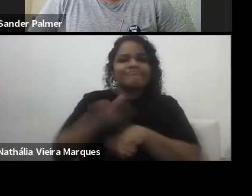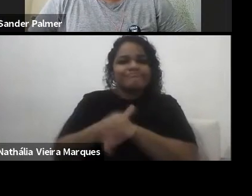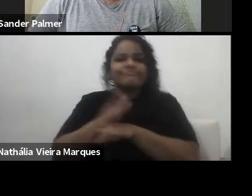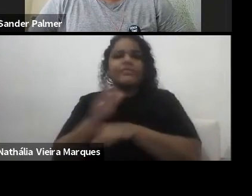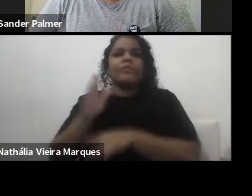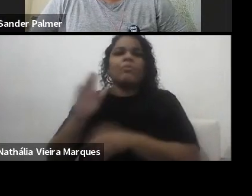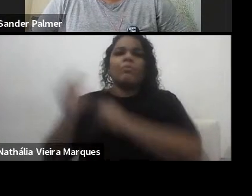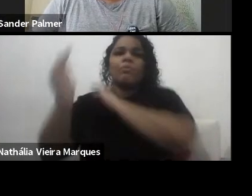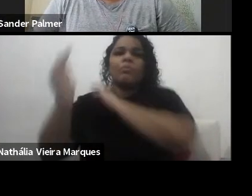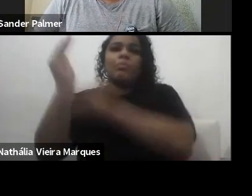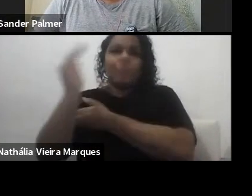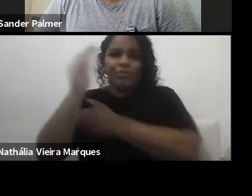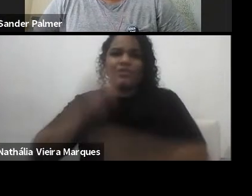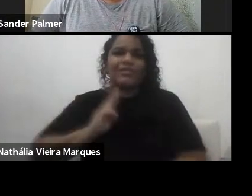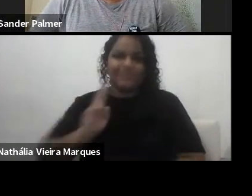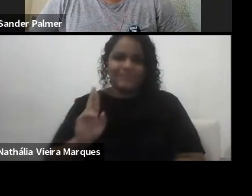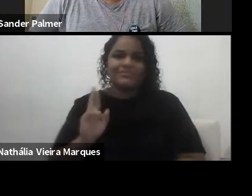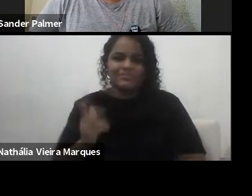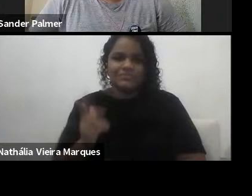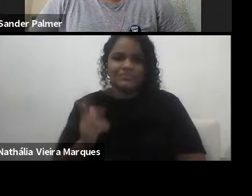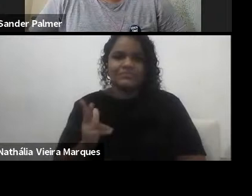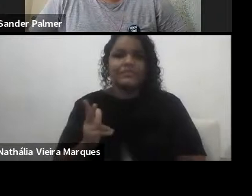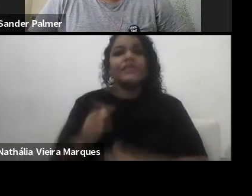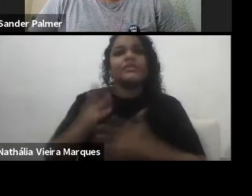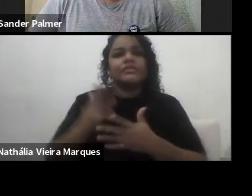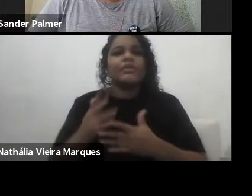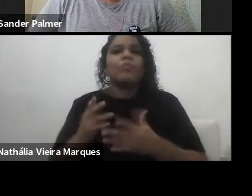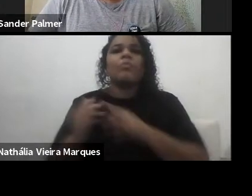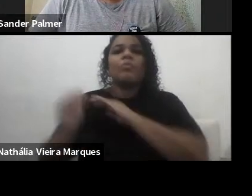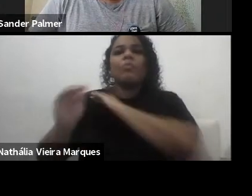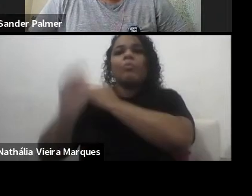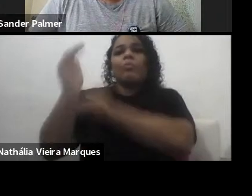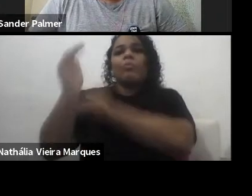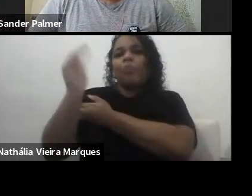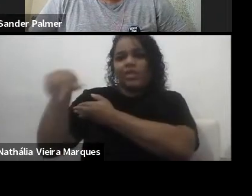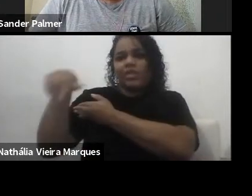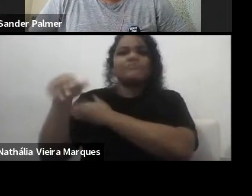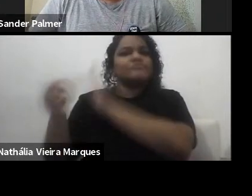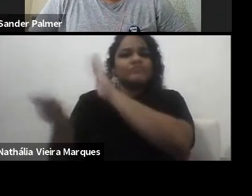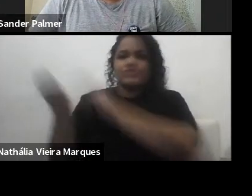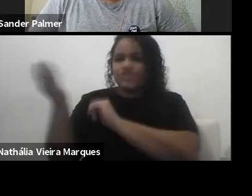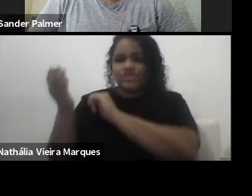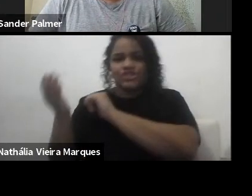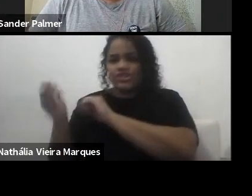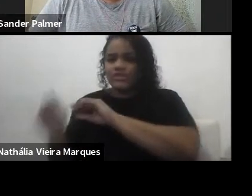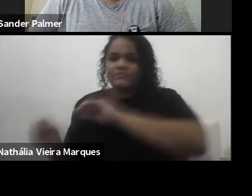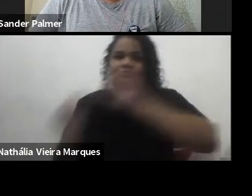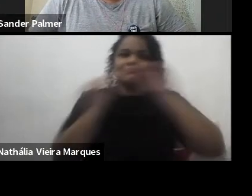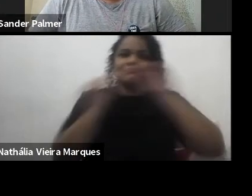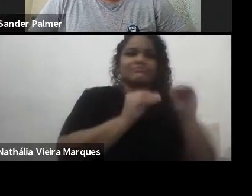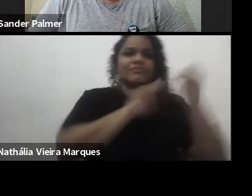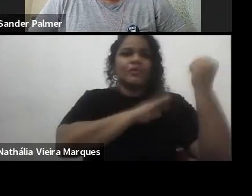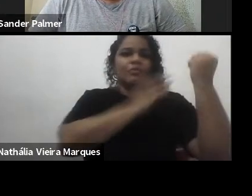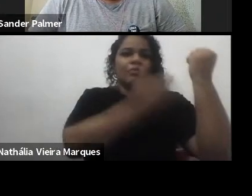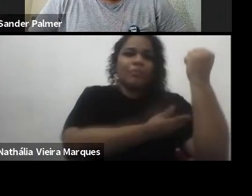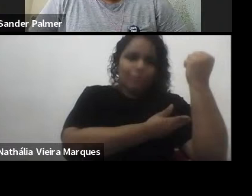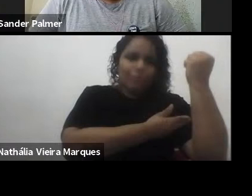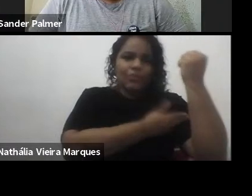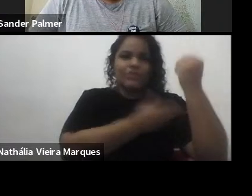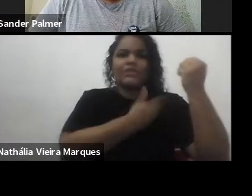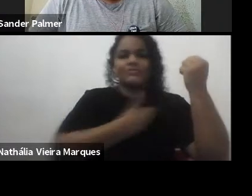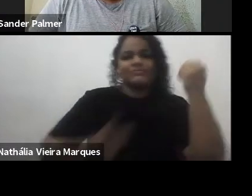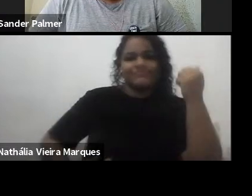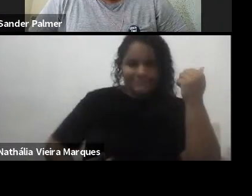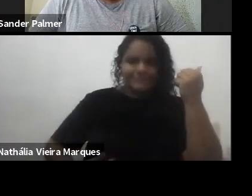tira de um poder e passa por, então vamos dizer a sentida desse poder religioso que institui esse poder público